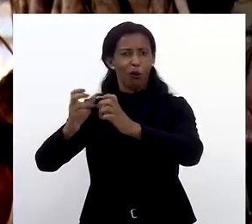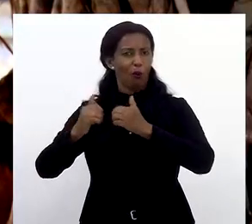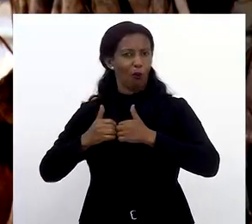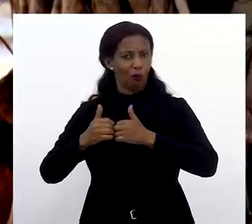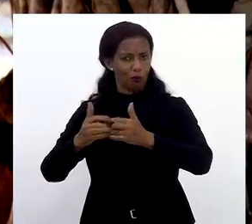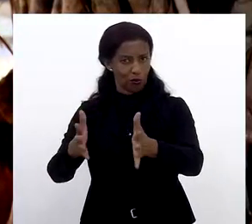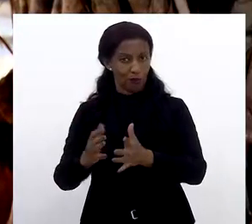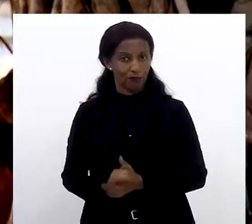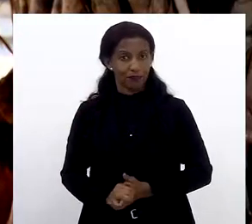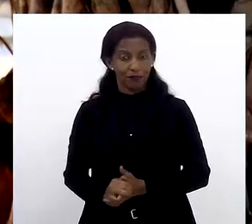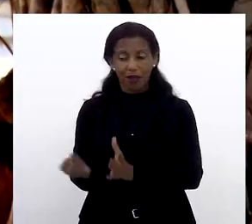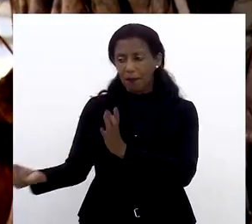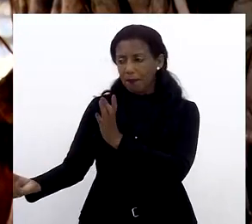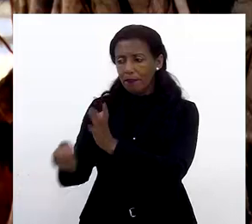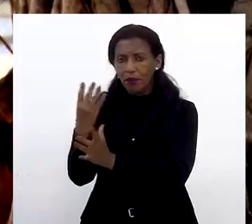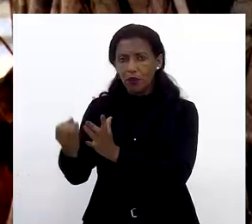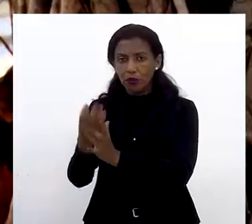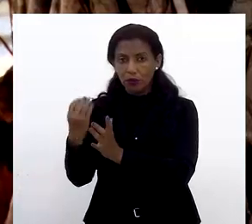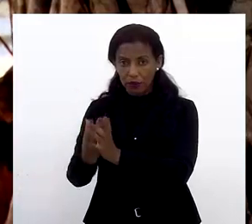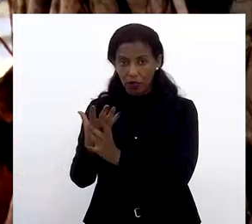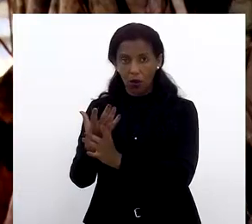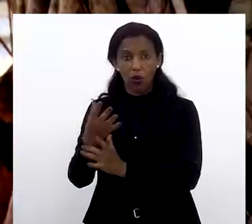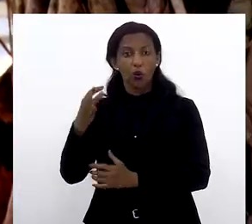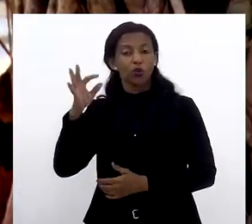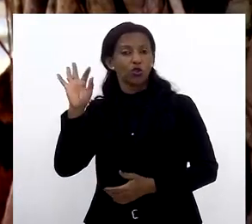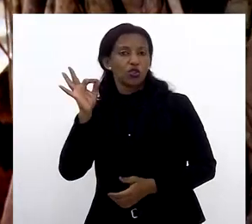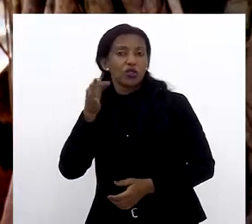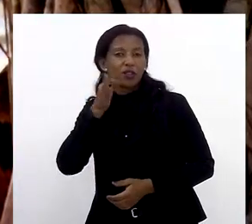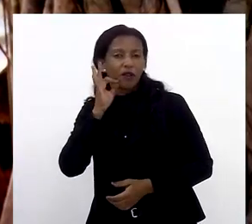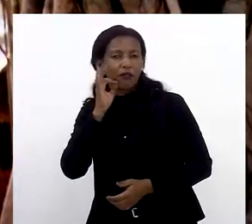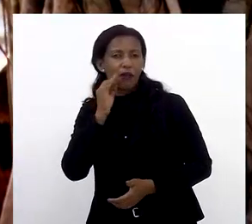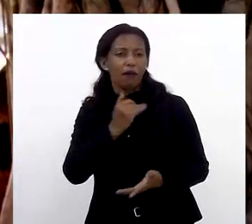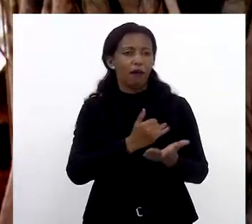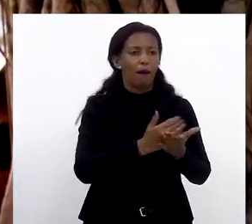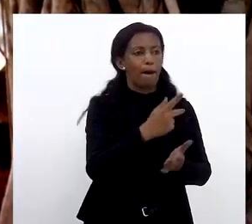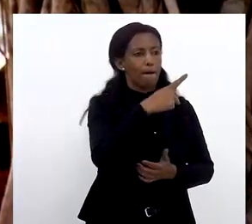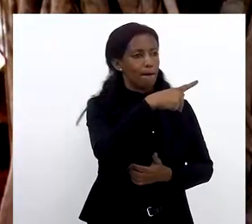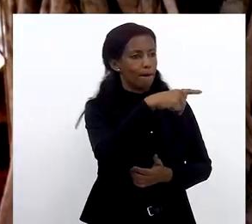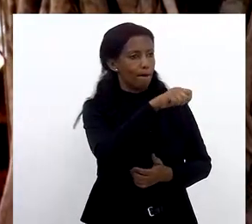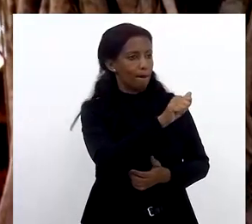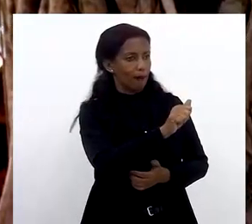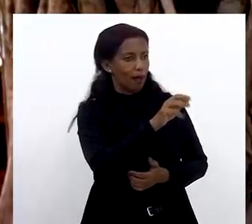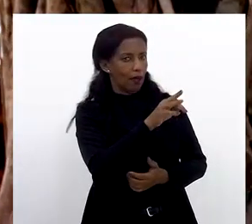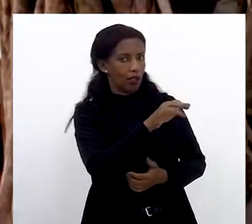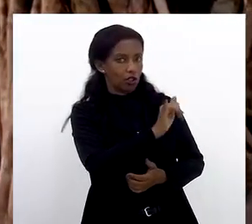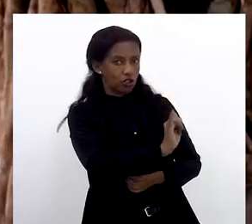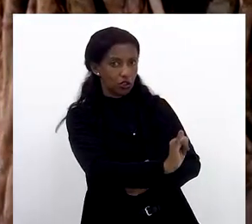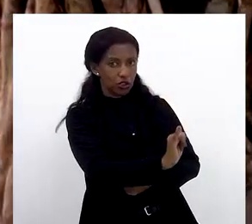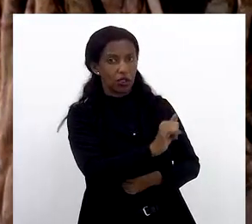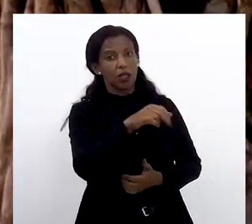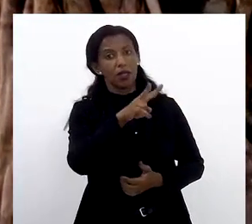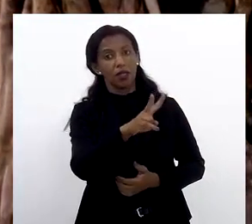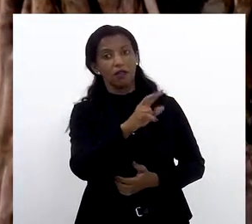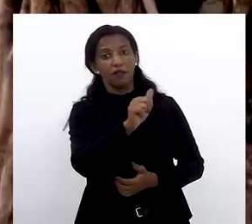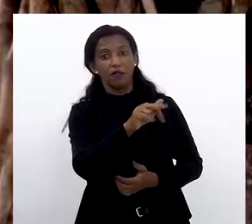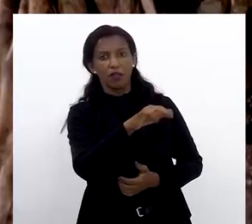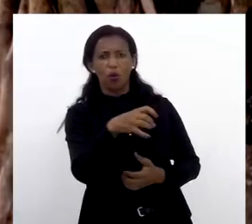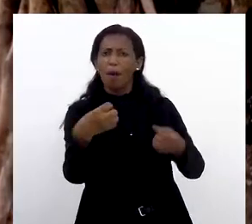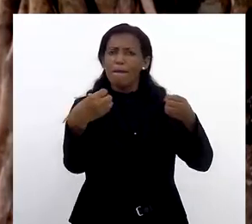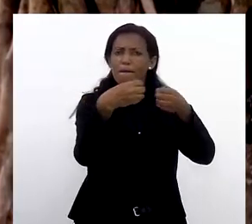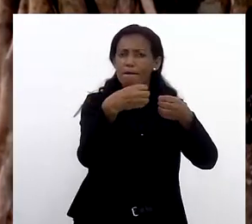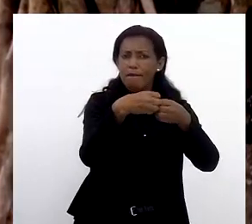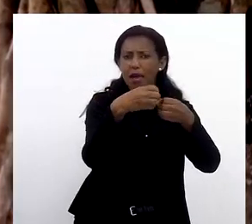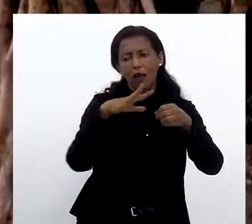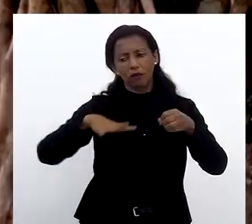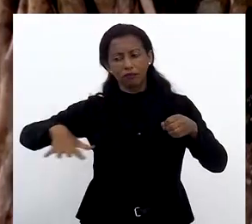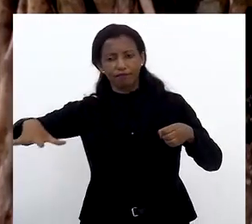verdade, aconteceu em Pati e em Vassouras, duas freguesias periféricas a Miguel Pereira. Claro que